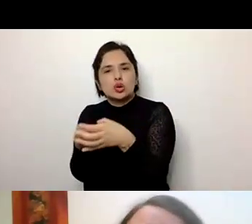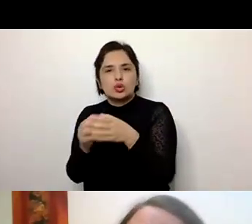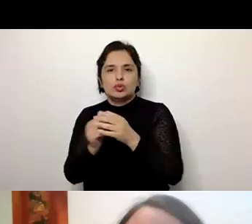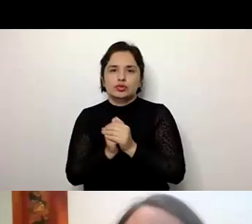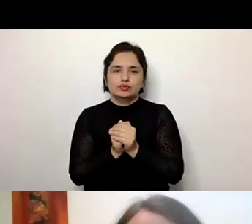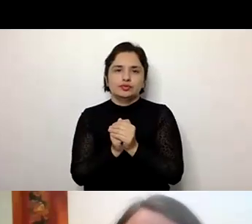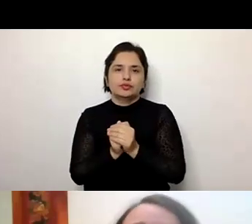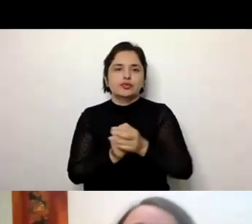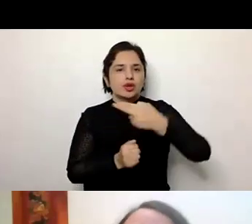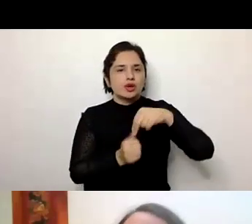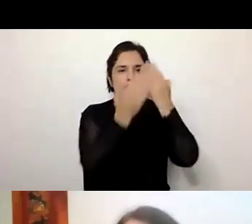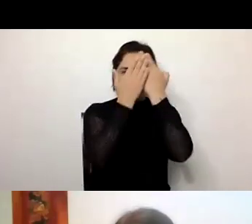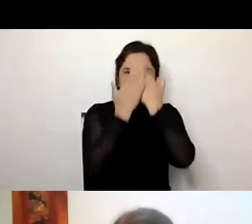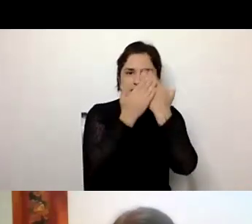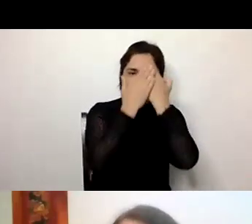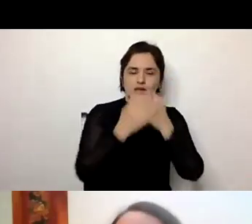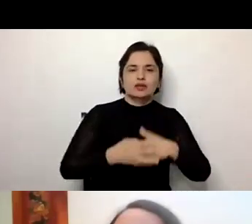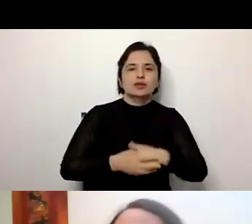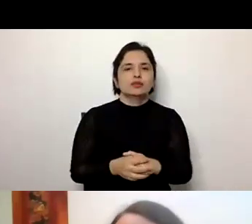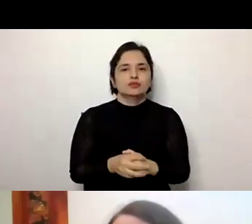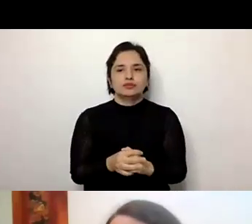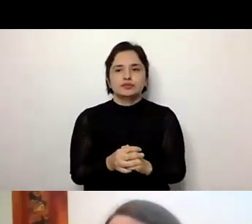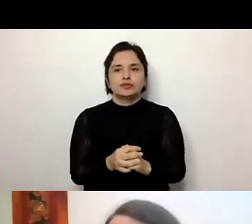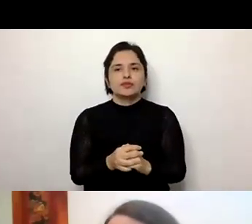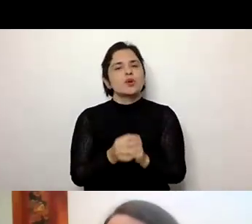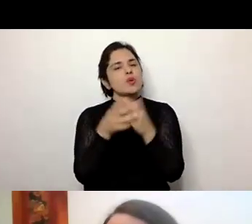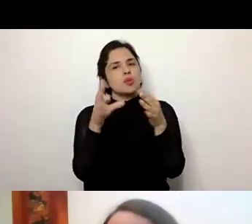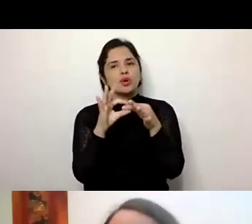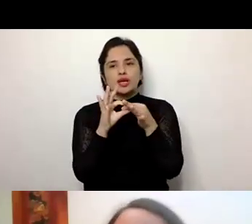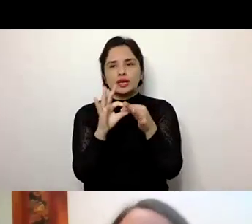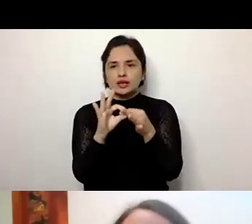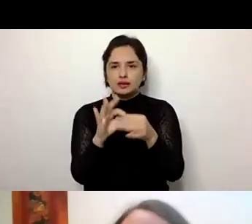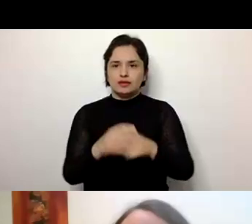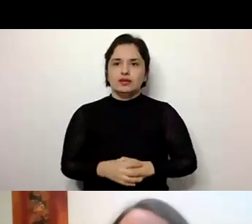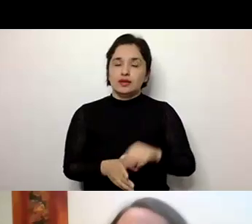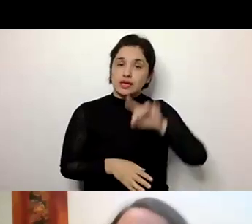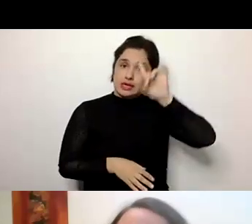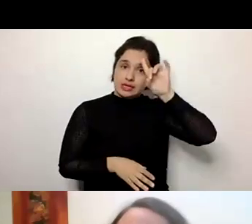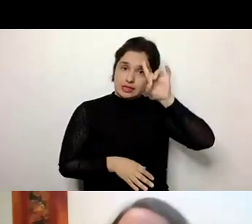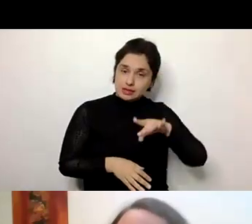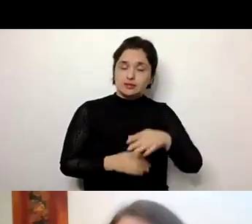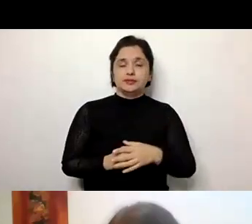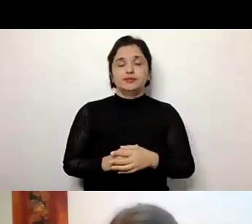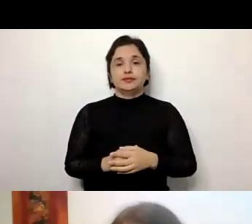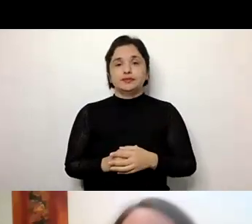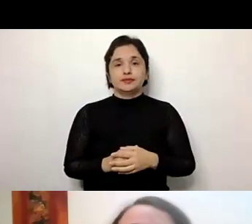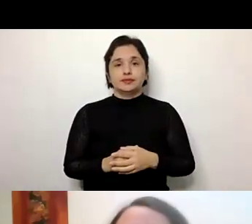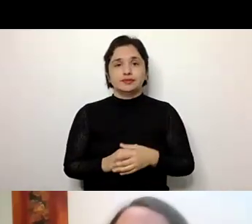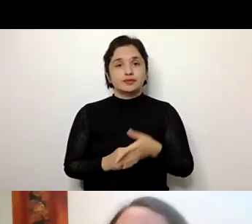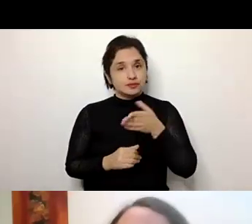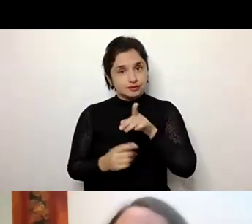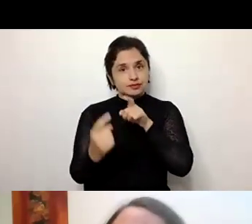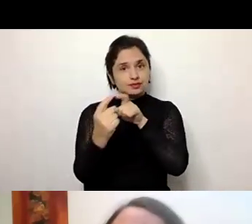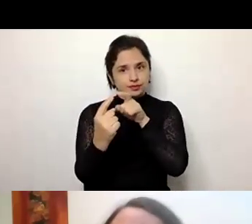nossas estudiantes assim que muito agradecida e sei que vamos a seguir em